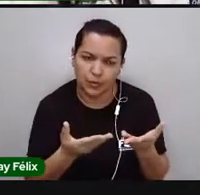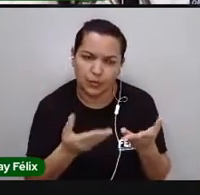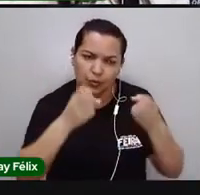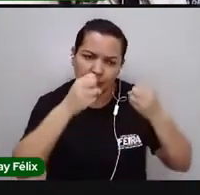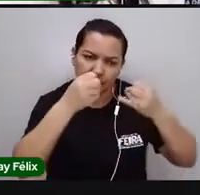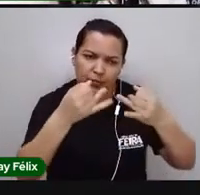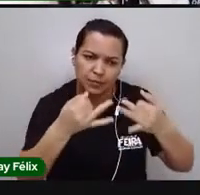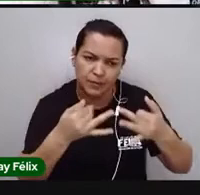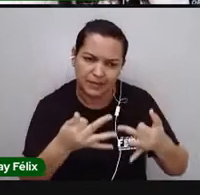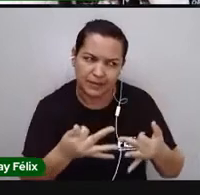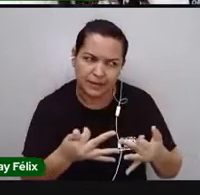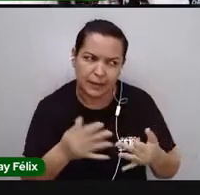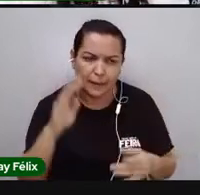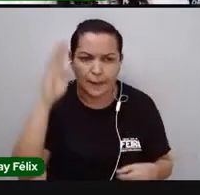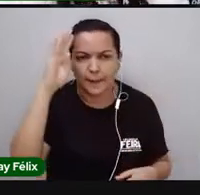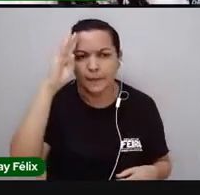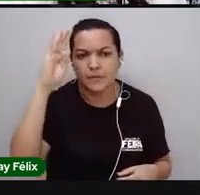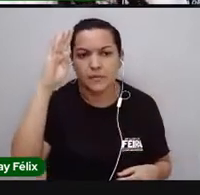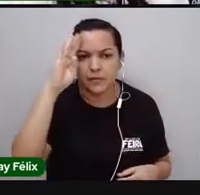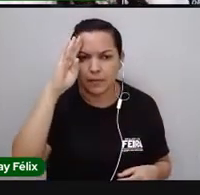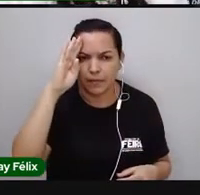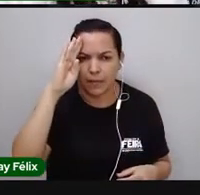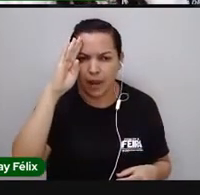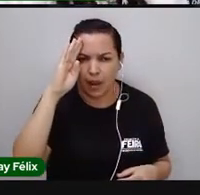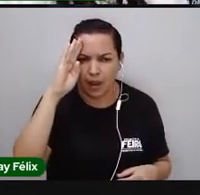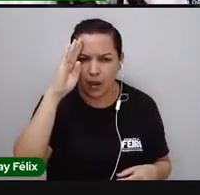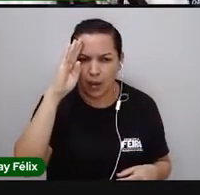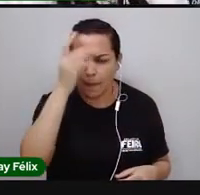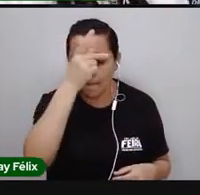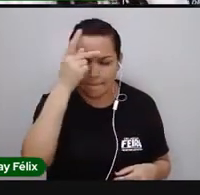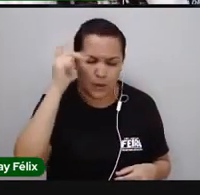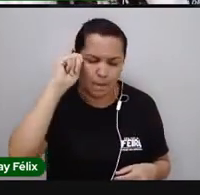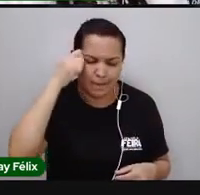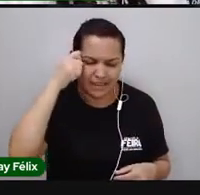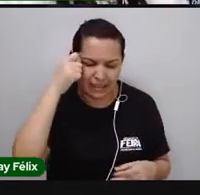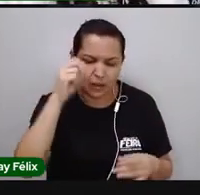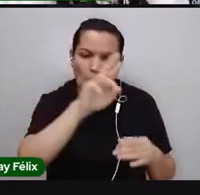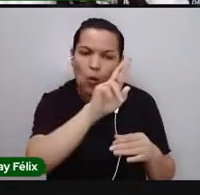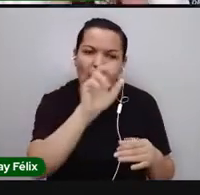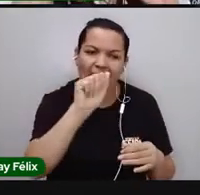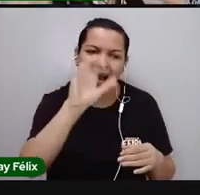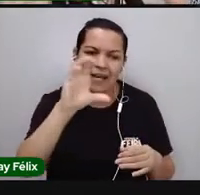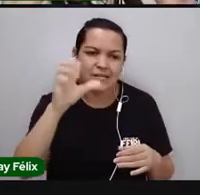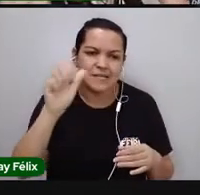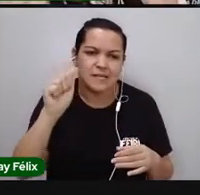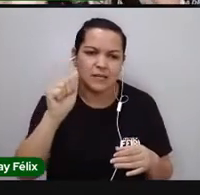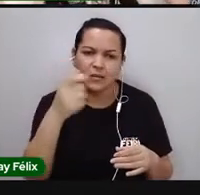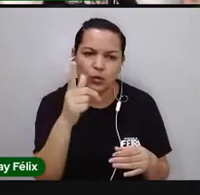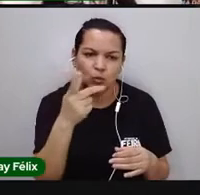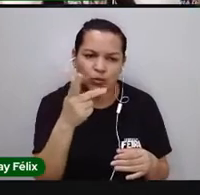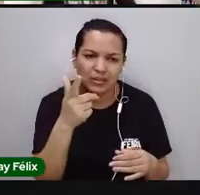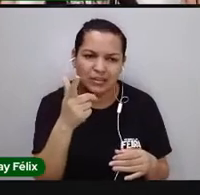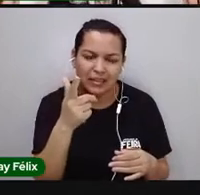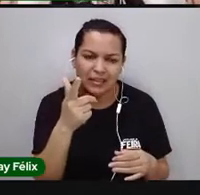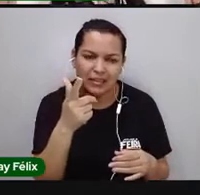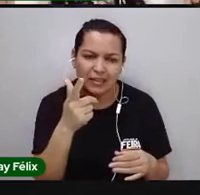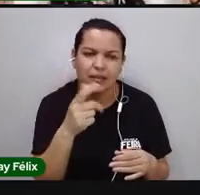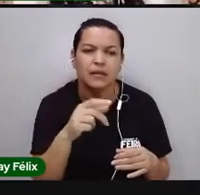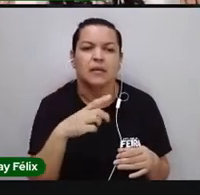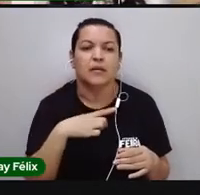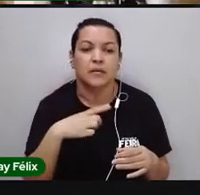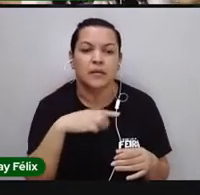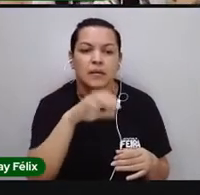priorizado que não existe raça para os seres humanos, né, existe a espécie homo sapiens,